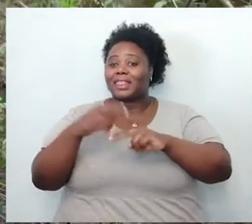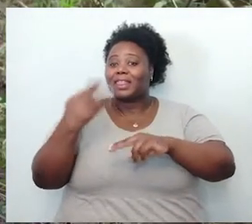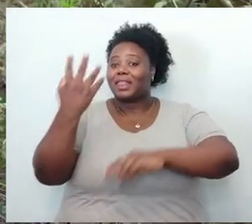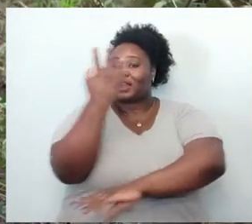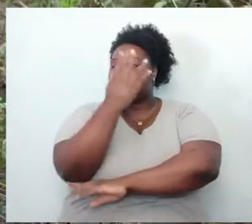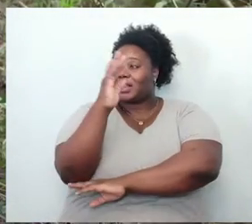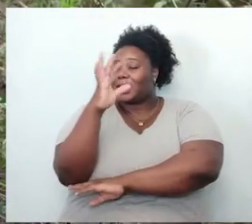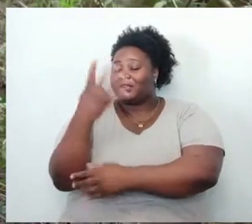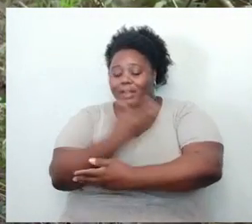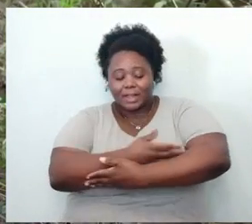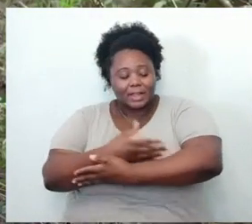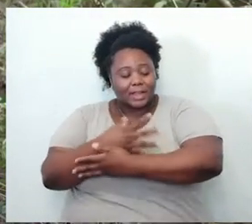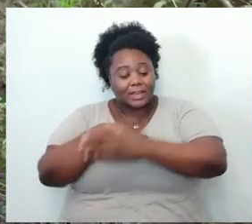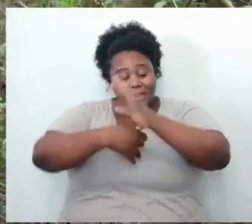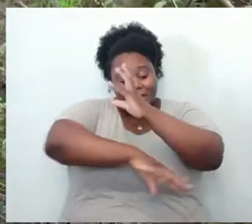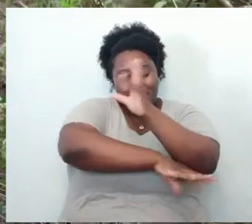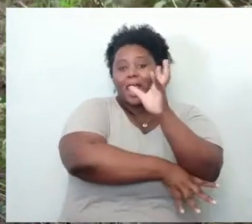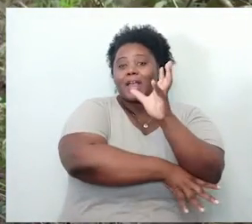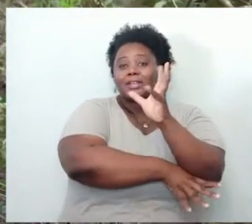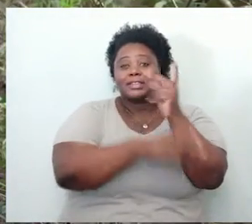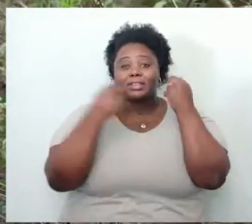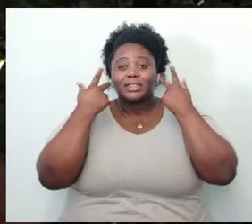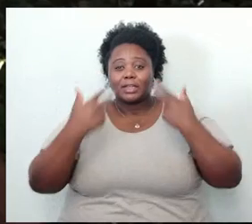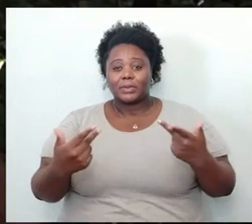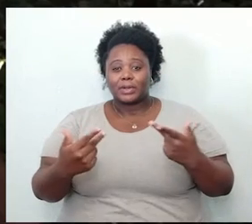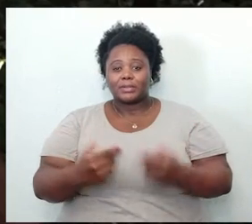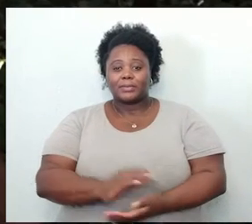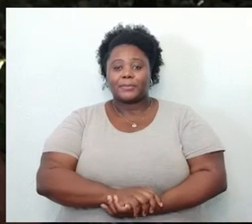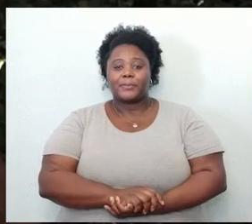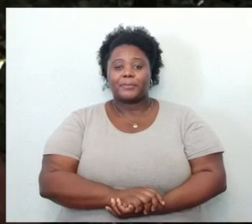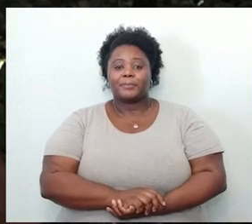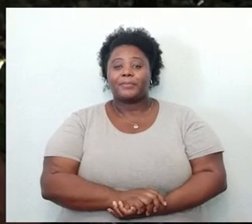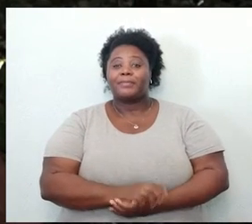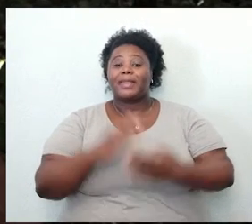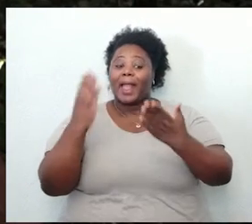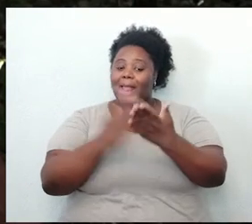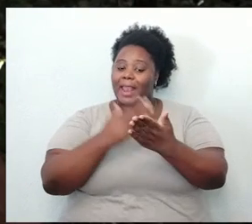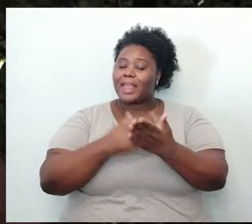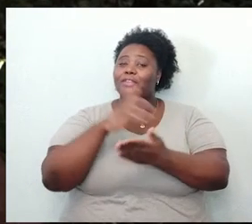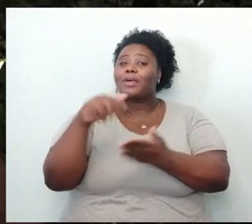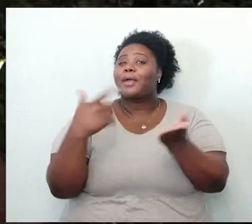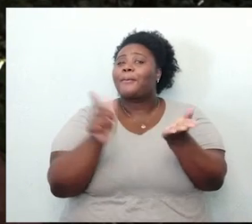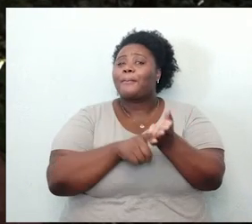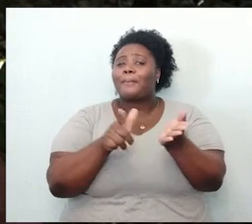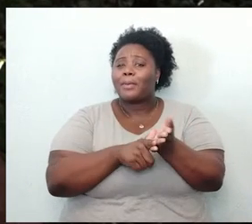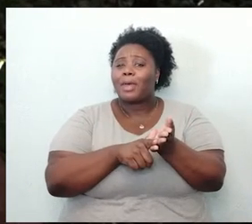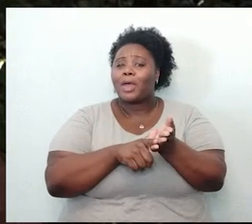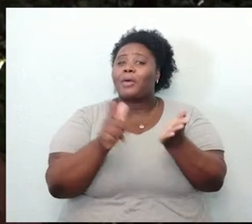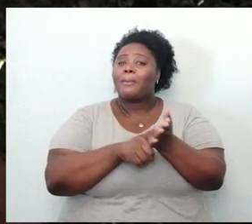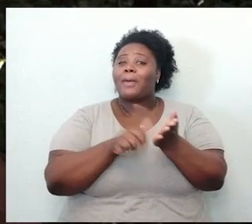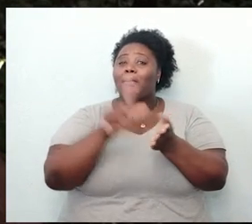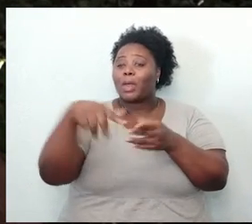árvore, aconchegada em suas raízes, naturalizei. Livro é feito papel, papel